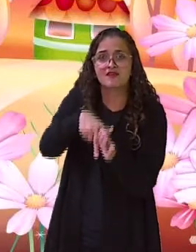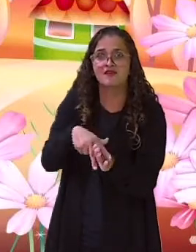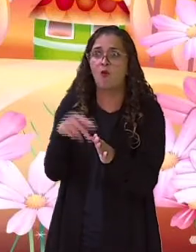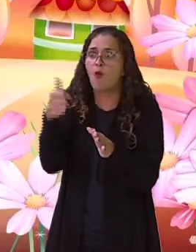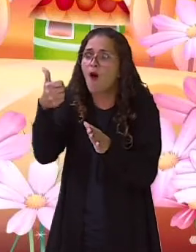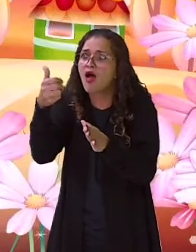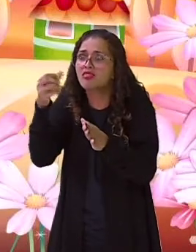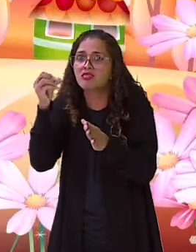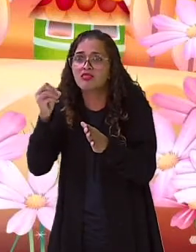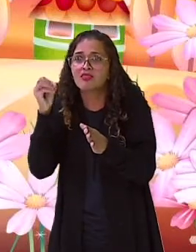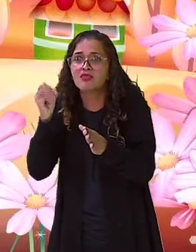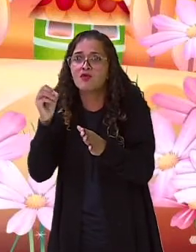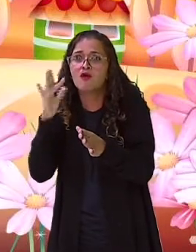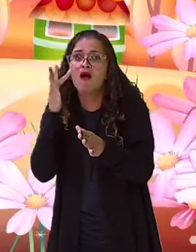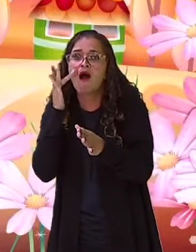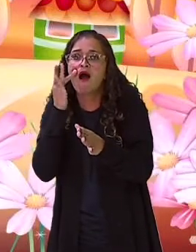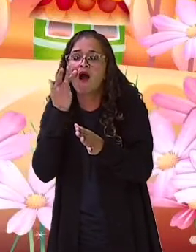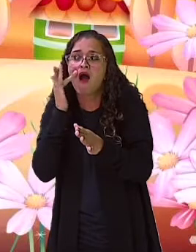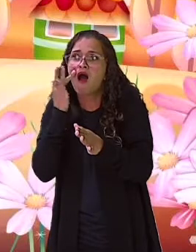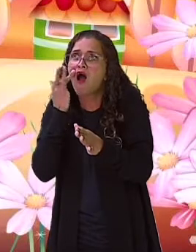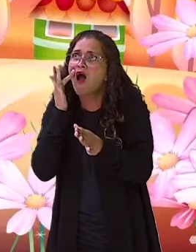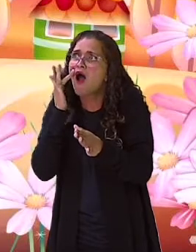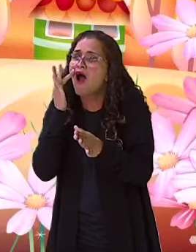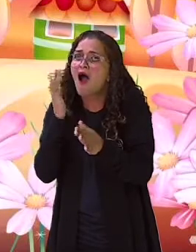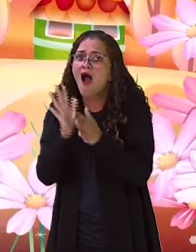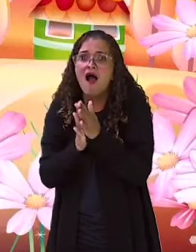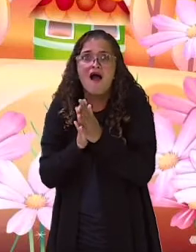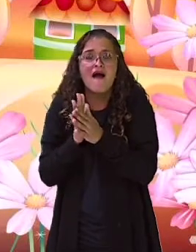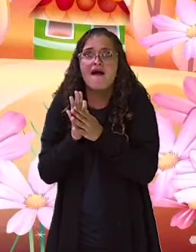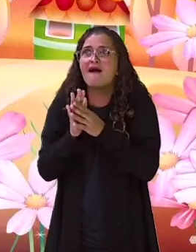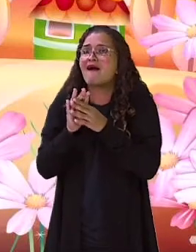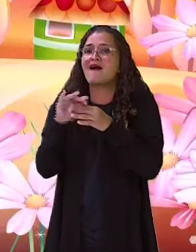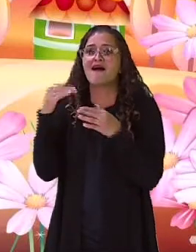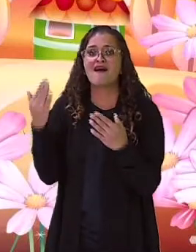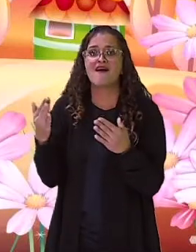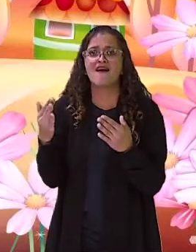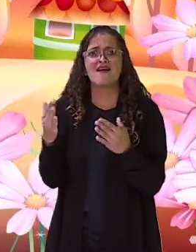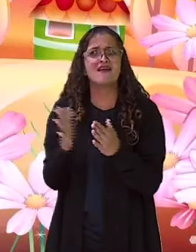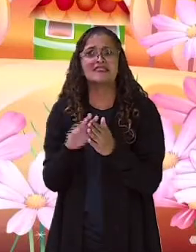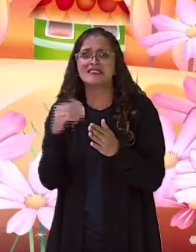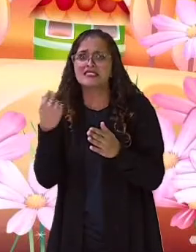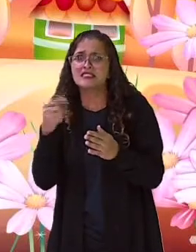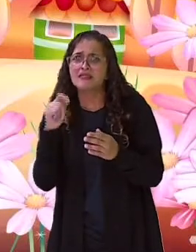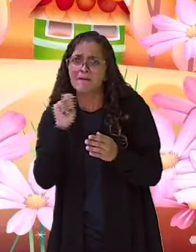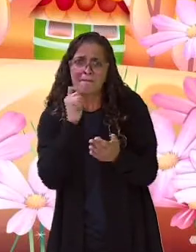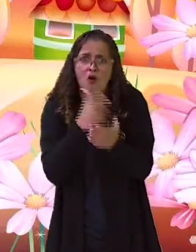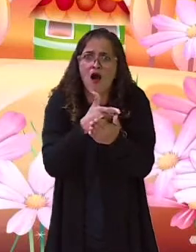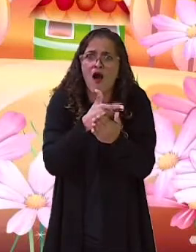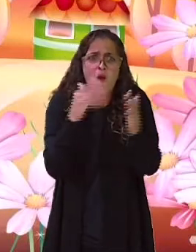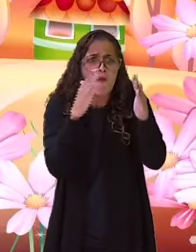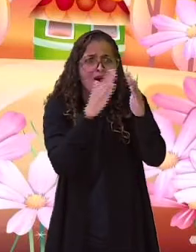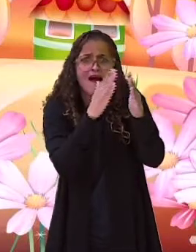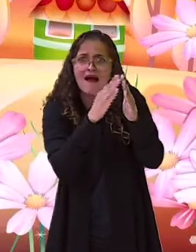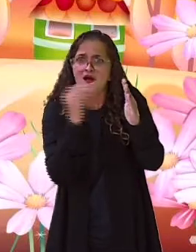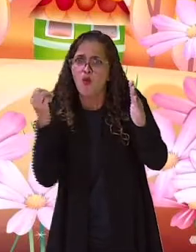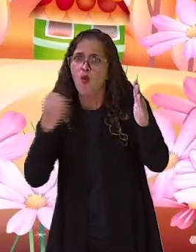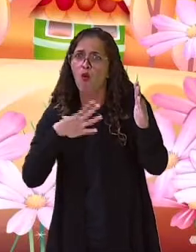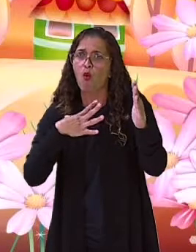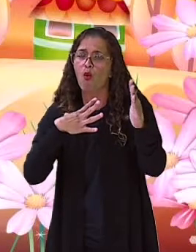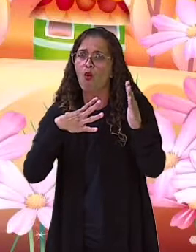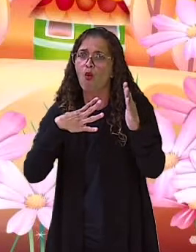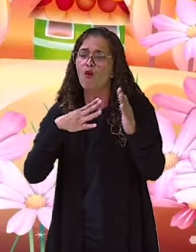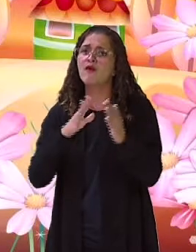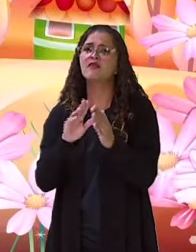moedas de ouro era dinheiro demais. Com dez moedas de ouro, dava tempo de comprar uma casa nova e ficar um